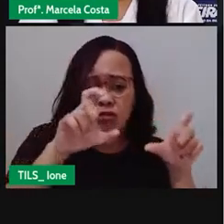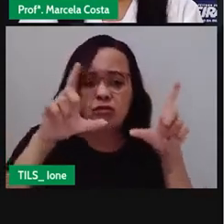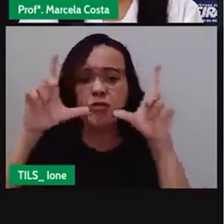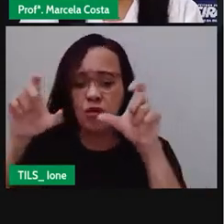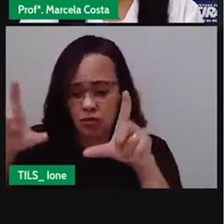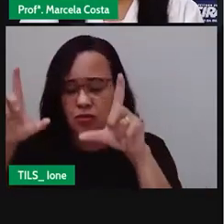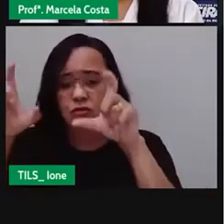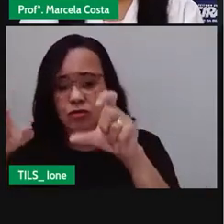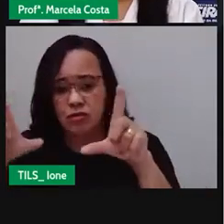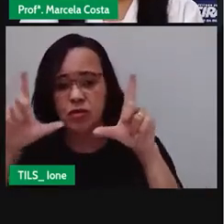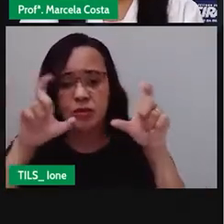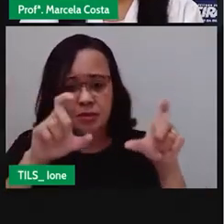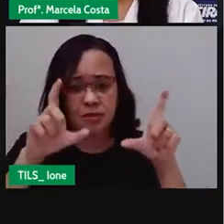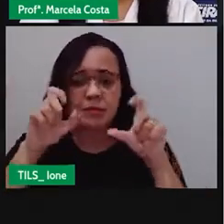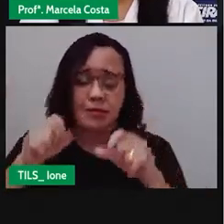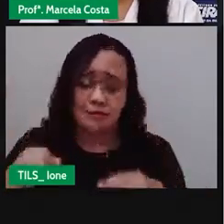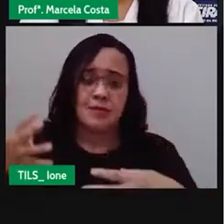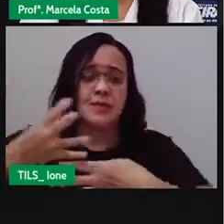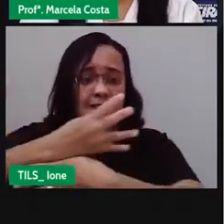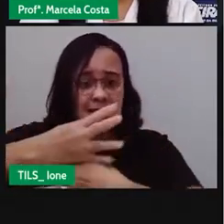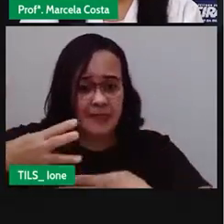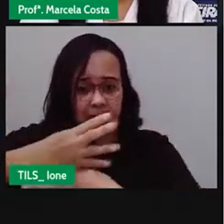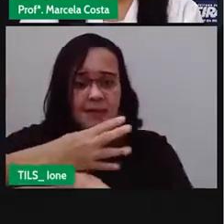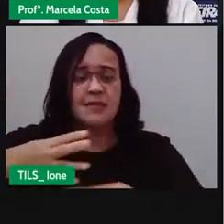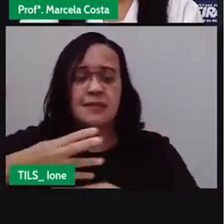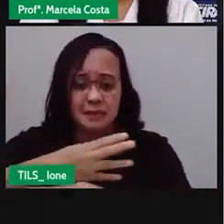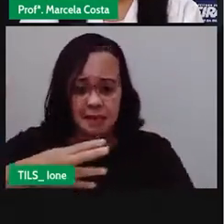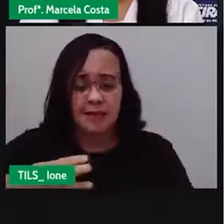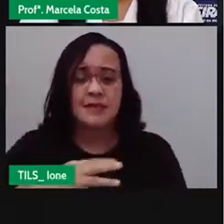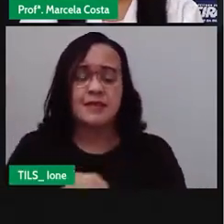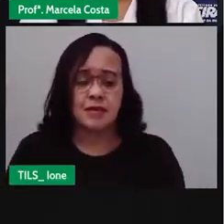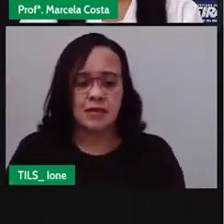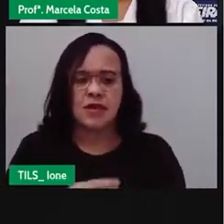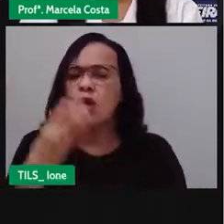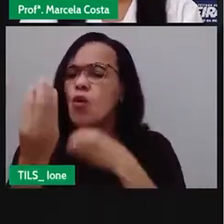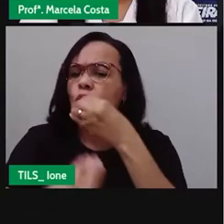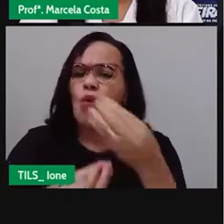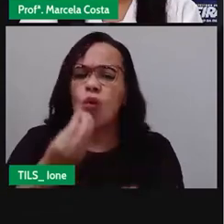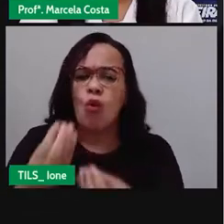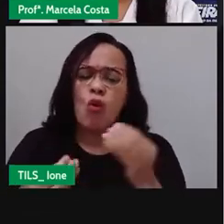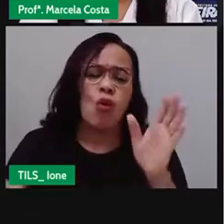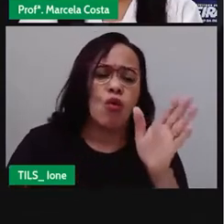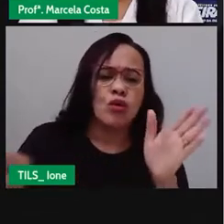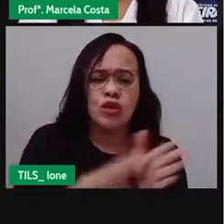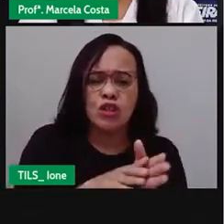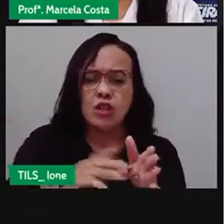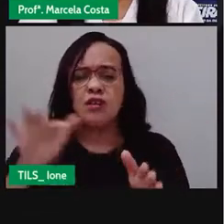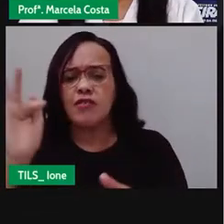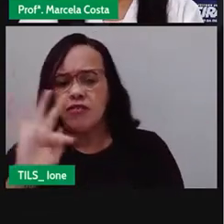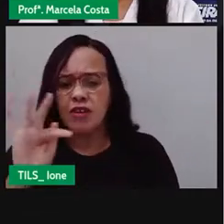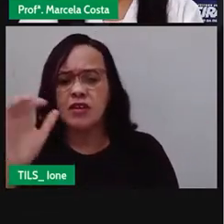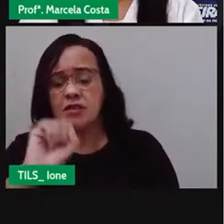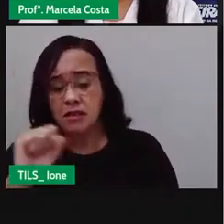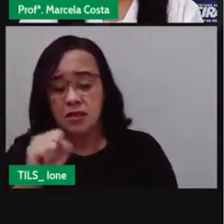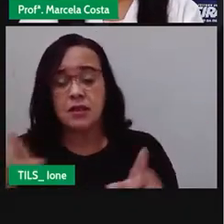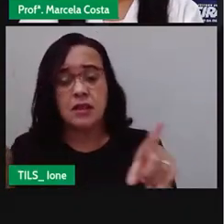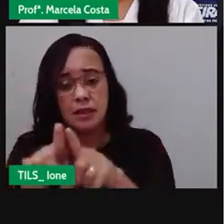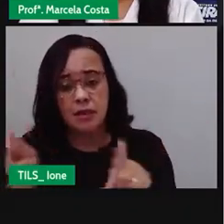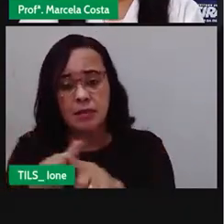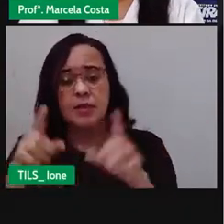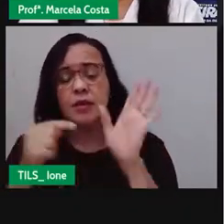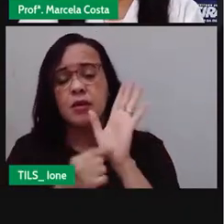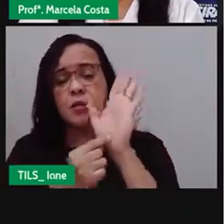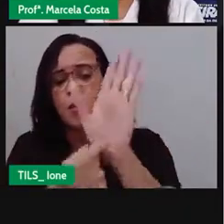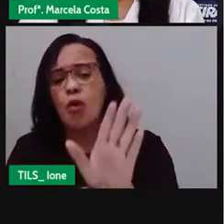ó, imagens da cidade, como chegar na cidade, e vai mostrando